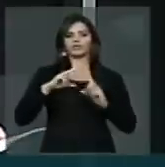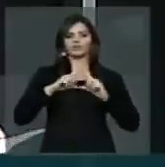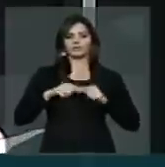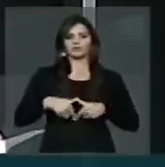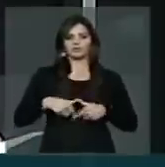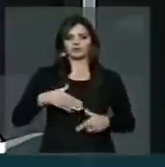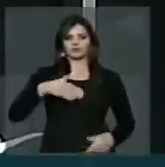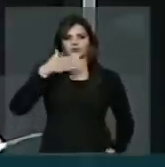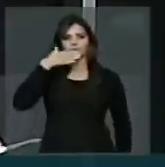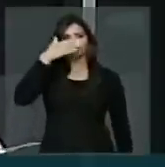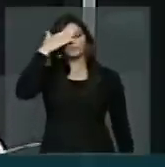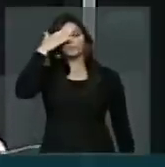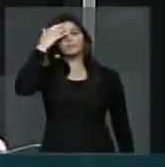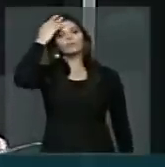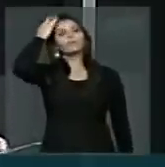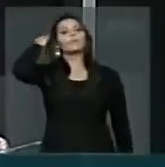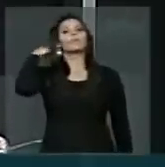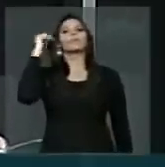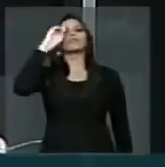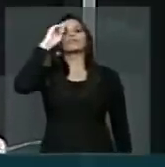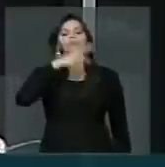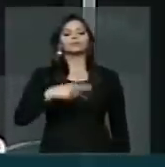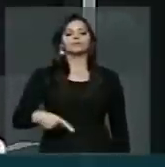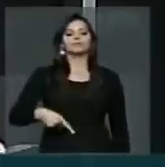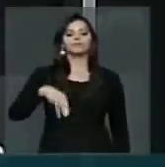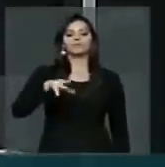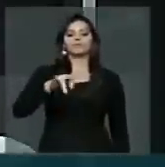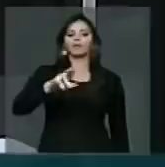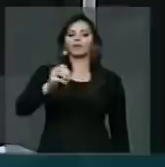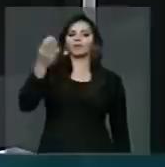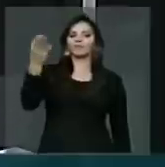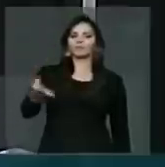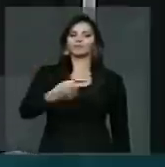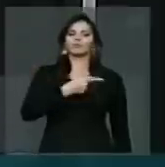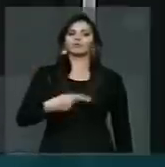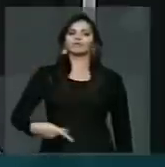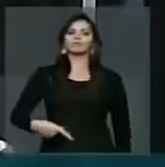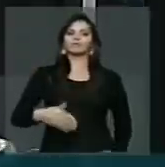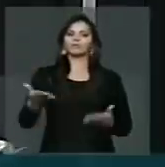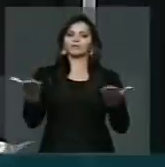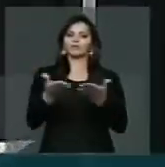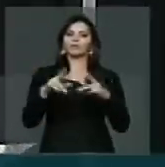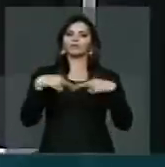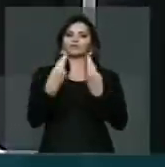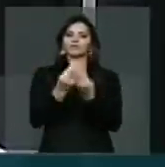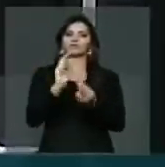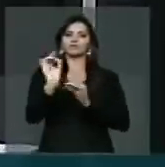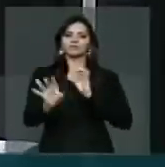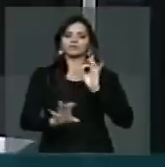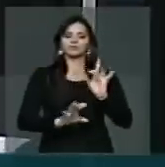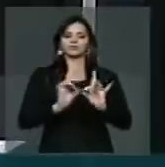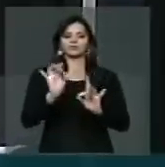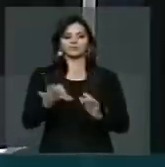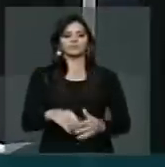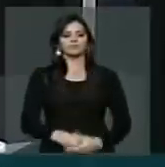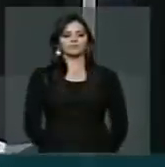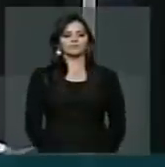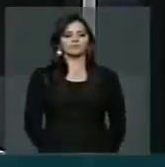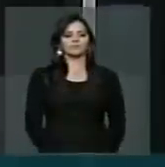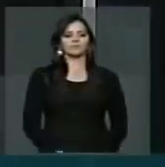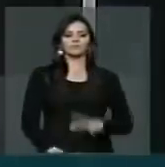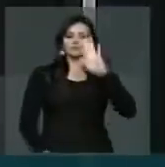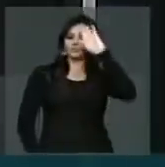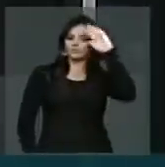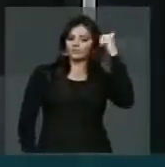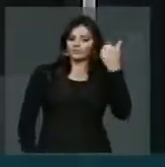Excelentíssimo senhor presidente Mauro Benevich, a quem preside a abertura desta sessão solene em